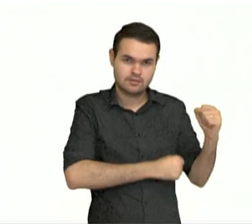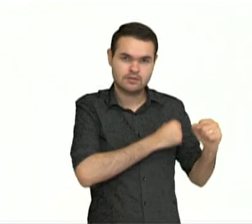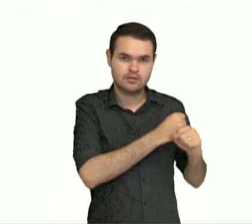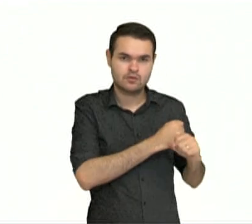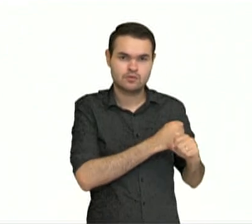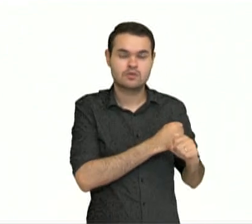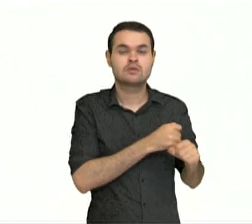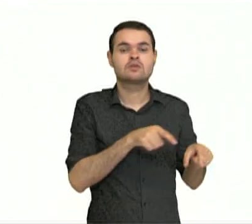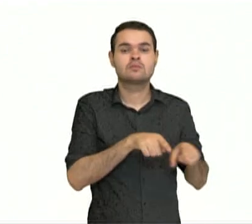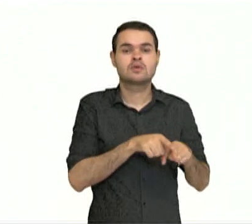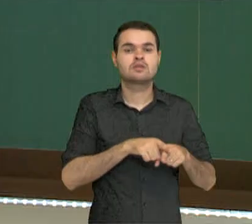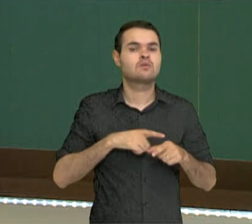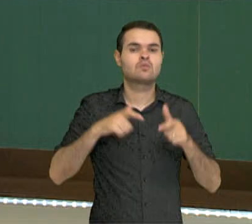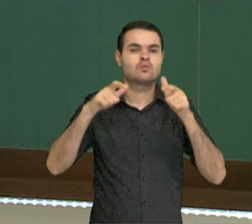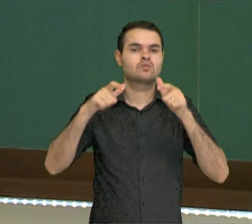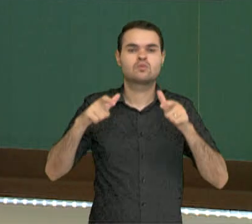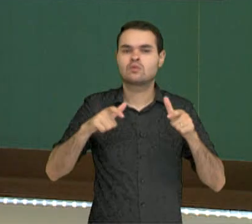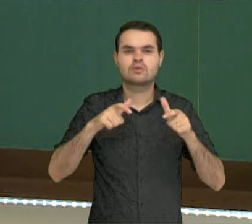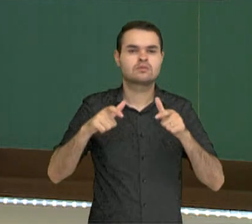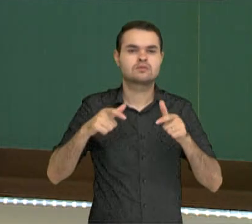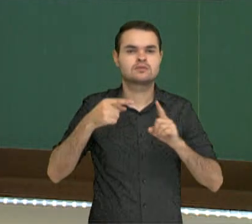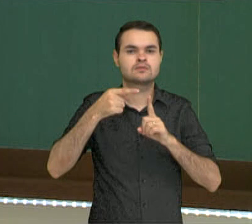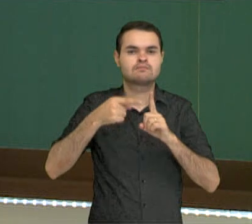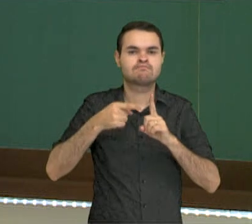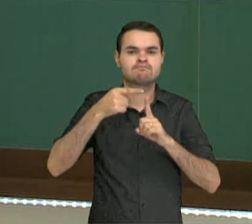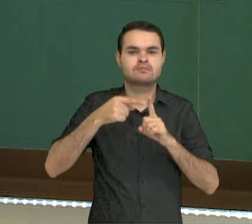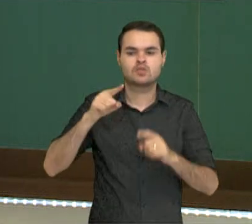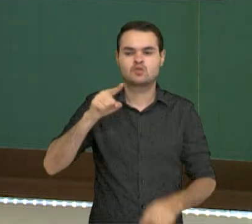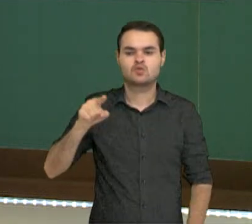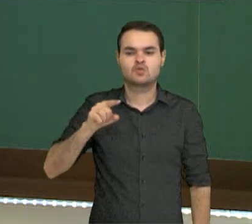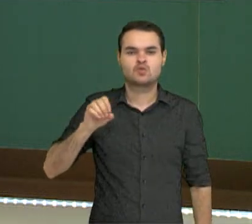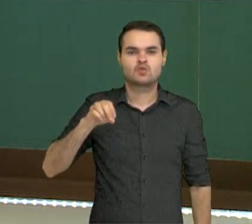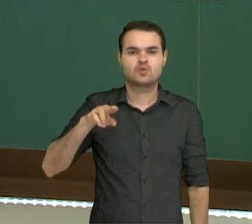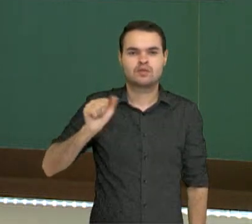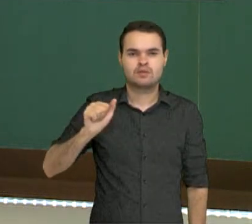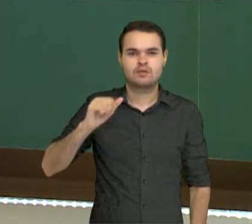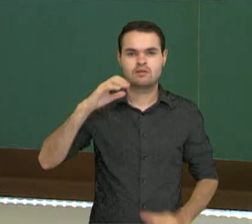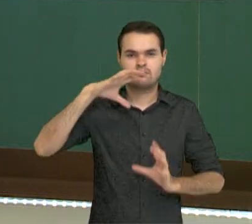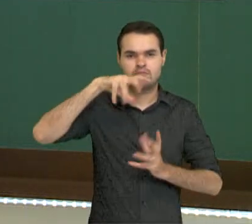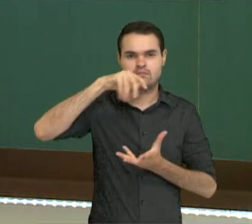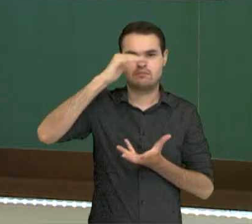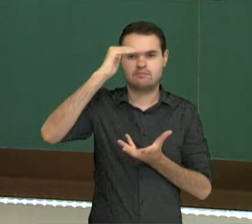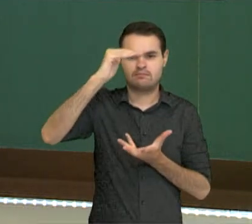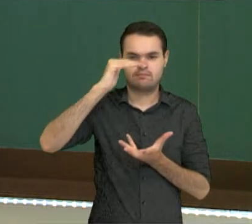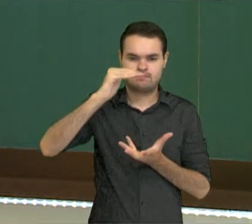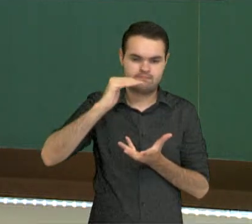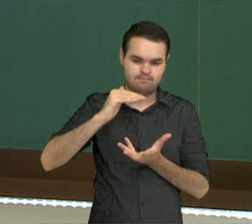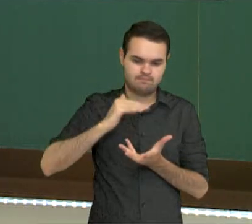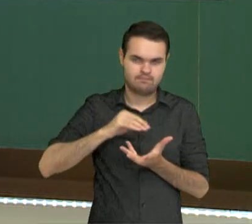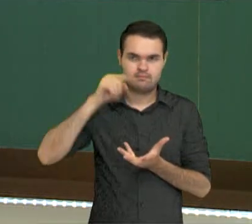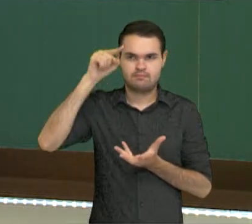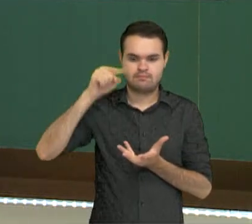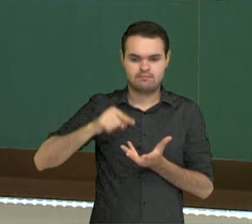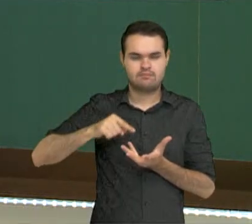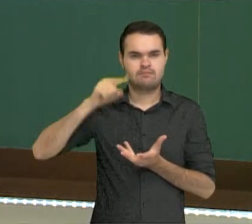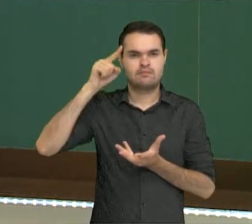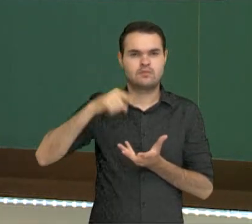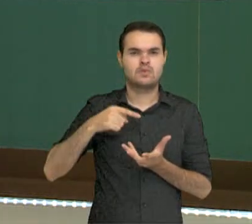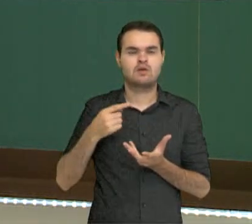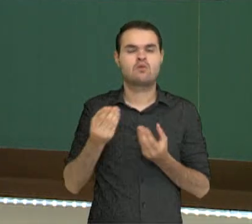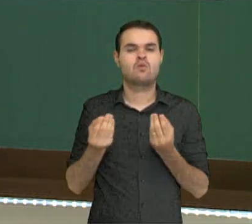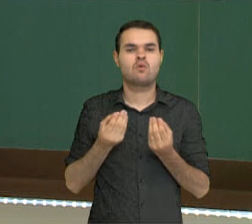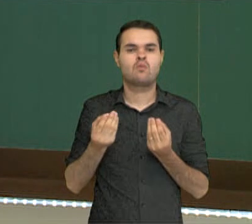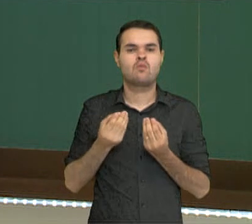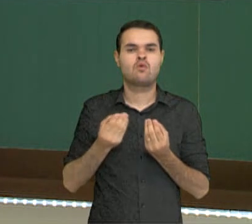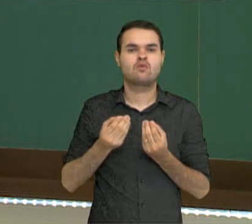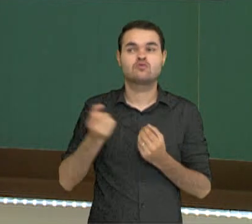térmicas. O que são as zonas térmicas? A divisão da Terra em partes, considerando a forma como